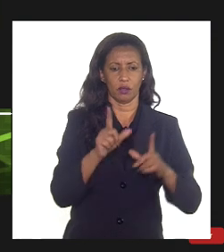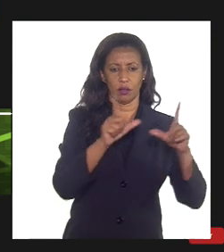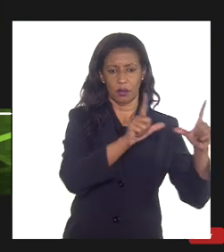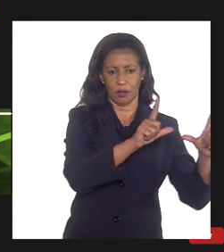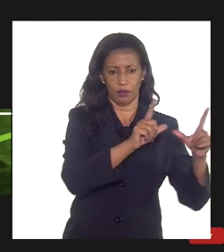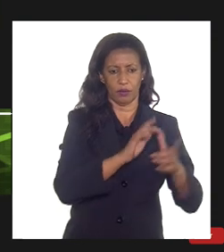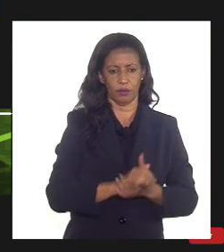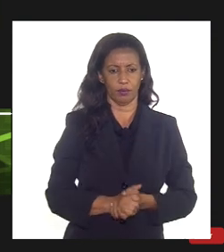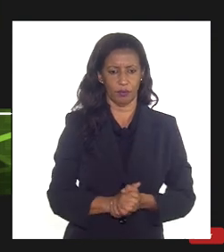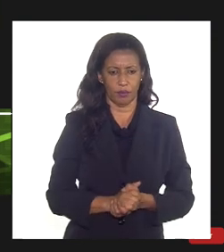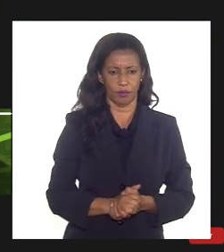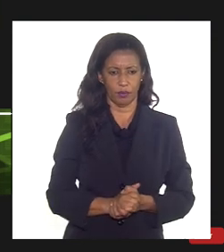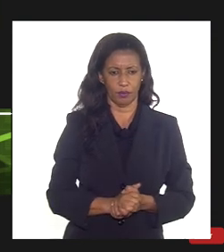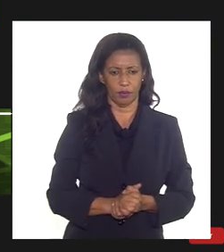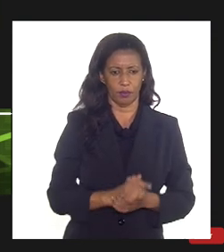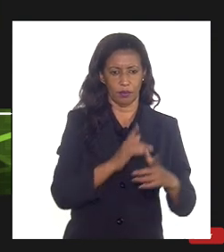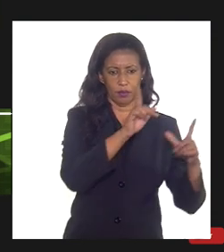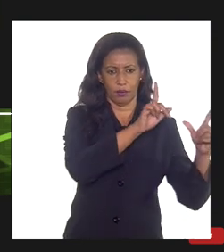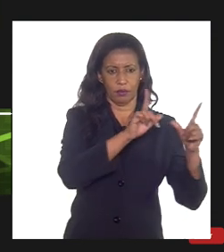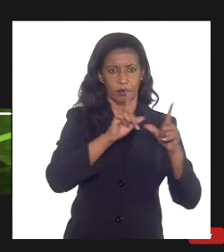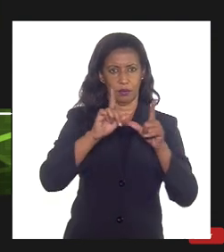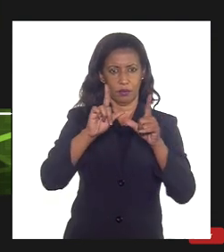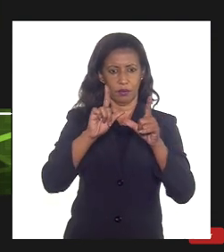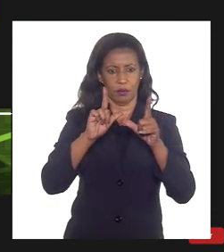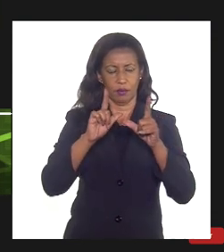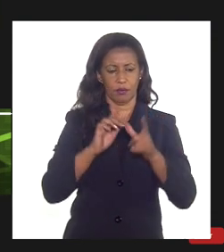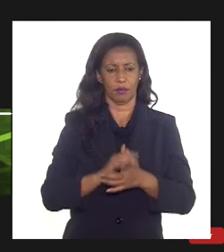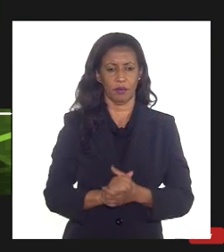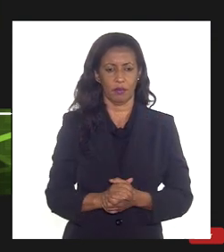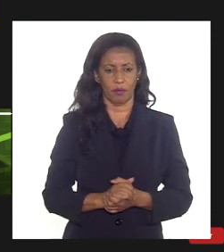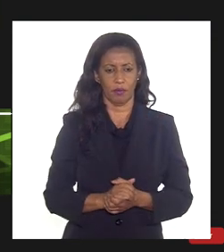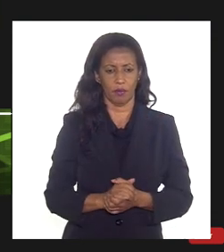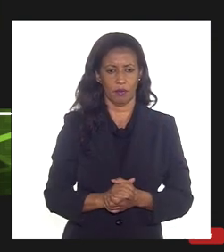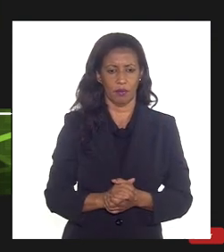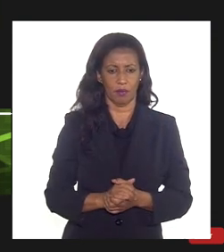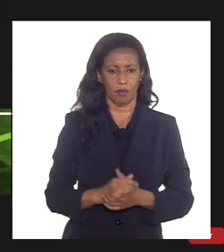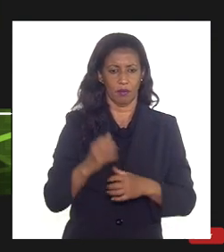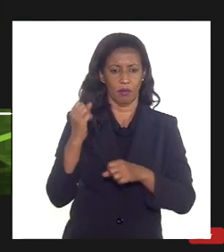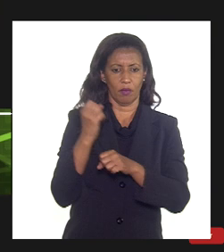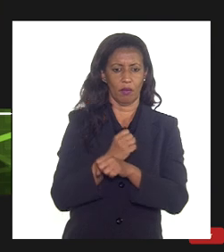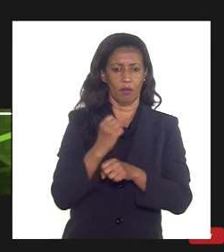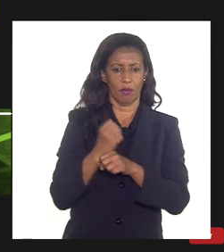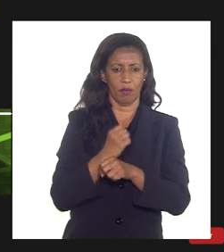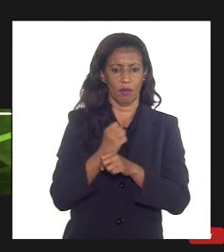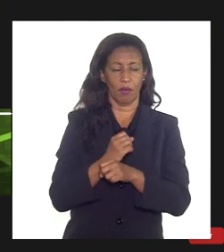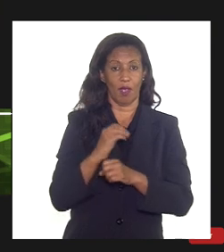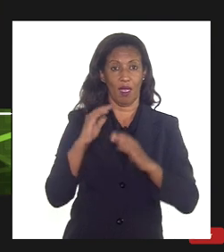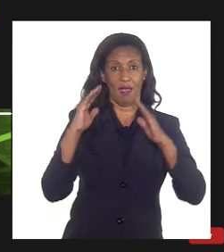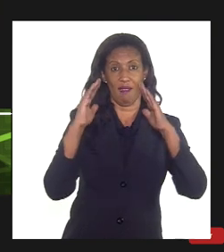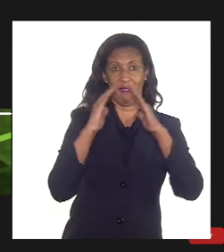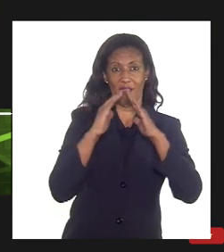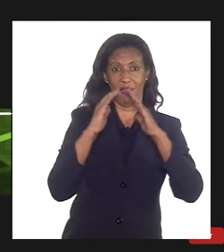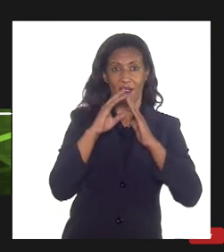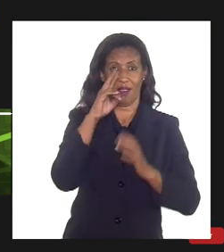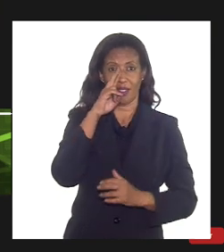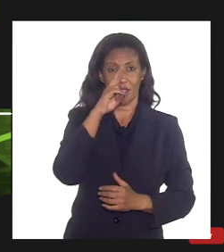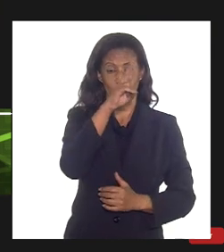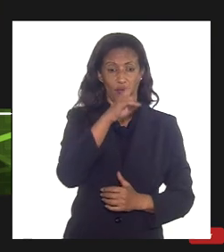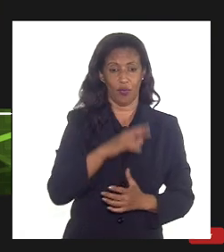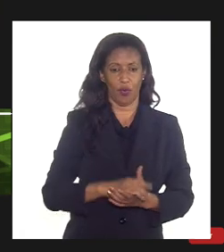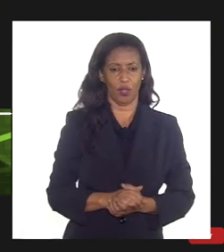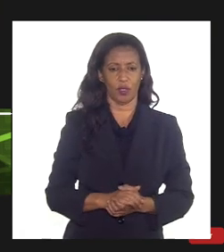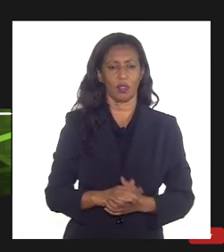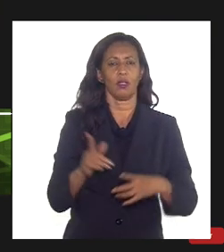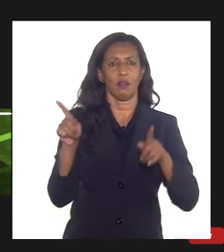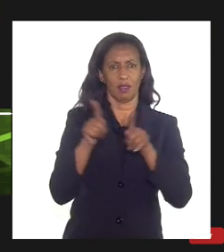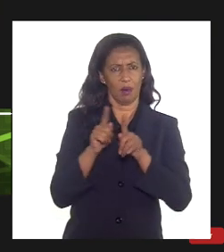acima à direita, uma foto da construção da chamada CAFOR, Casa de Força, que é uma unidade que também